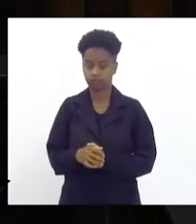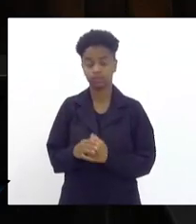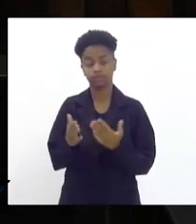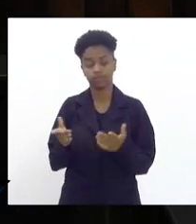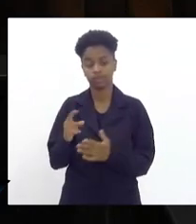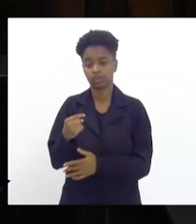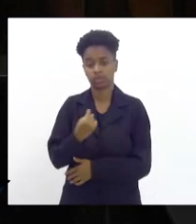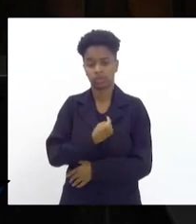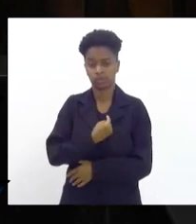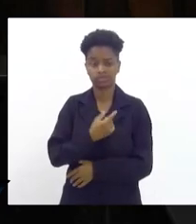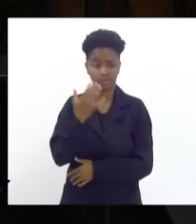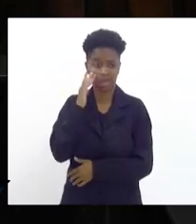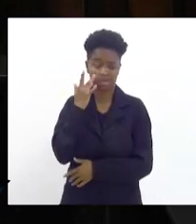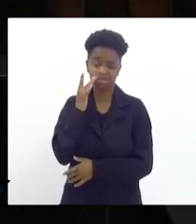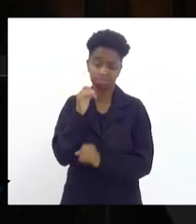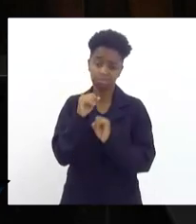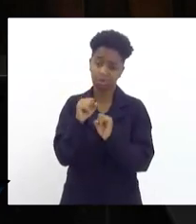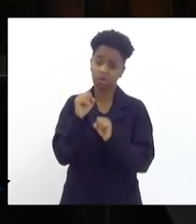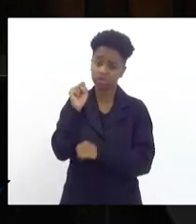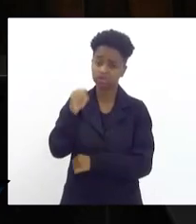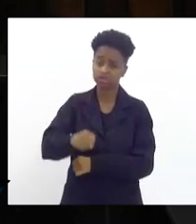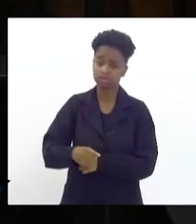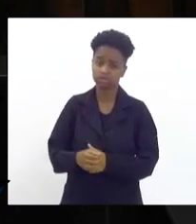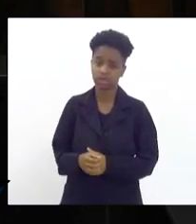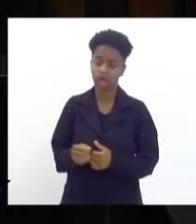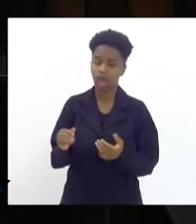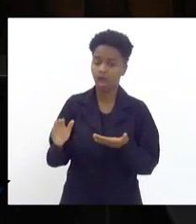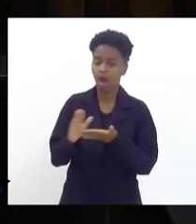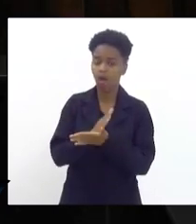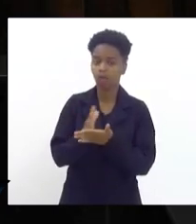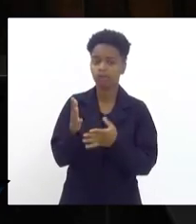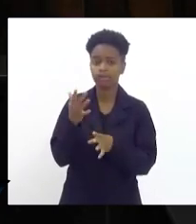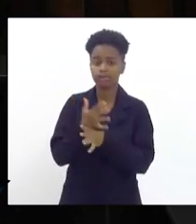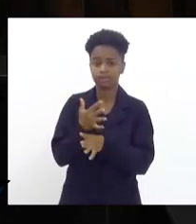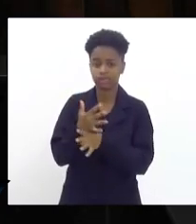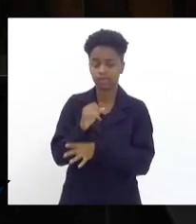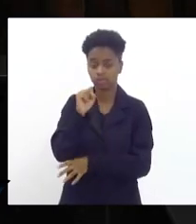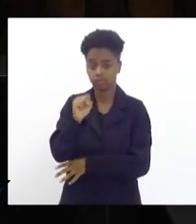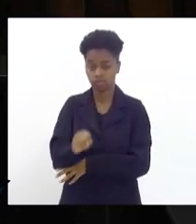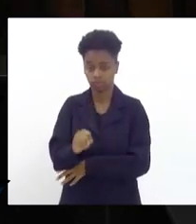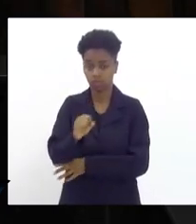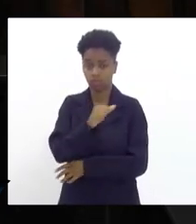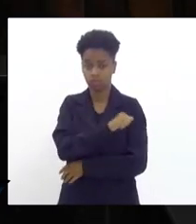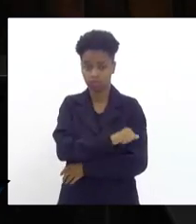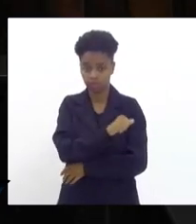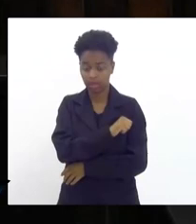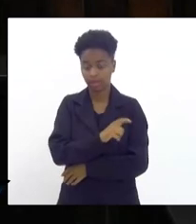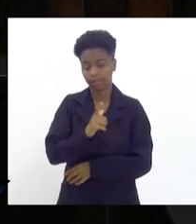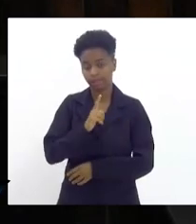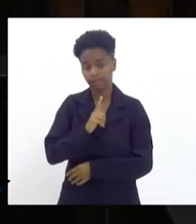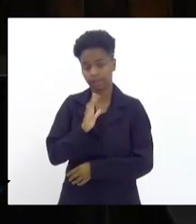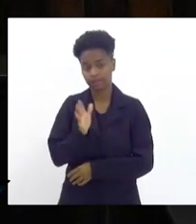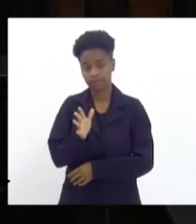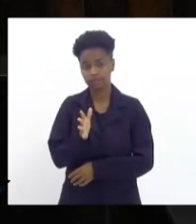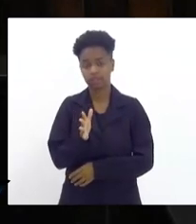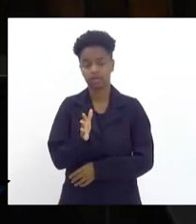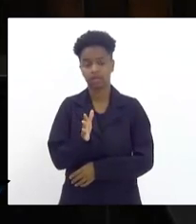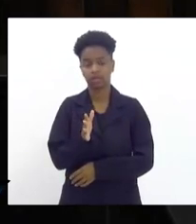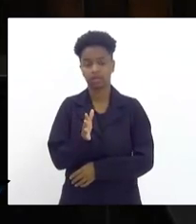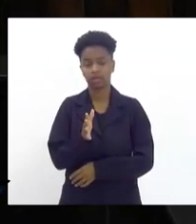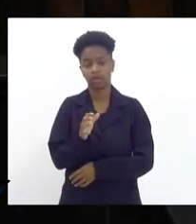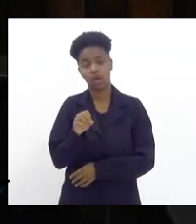não vê nenhum impedimento alguns municípios do sul fluminense que tem o SAI